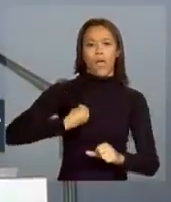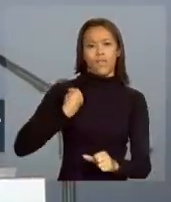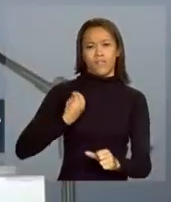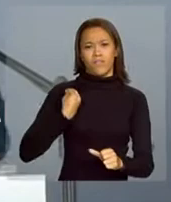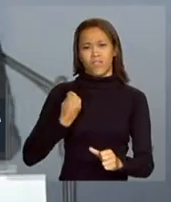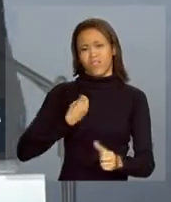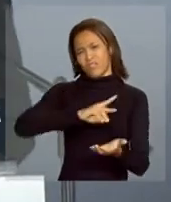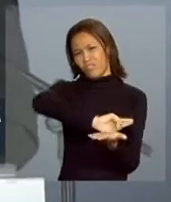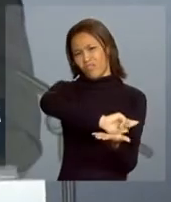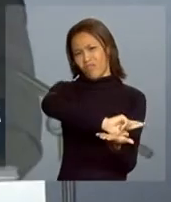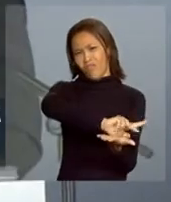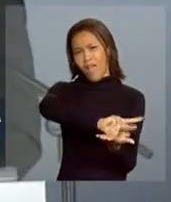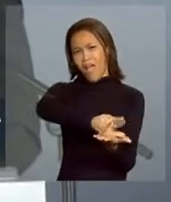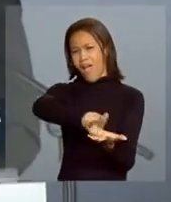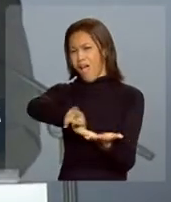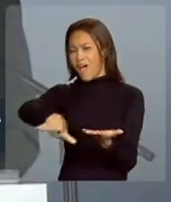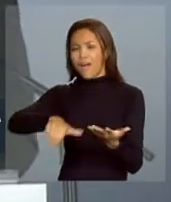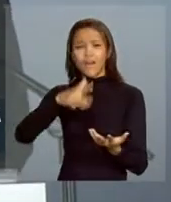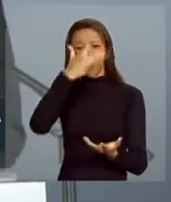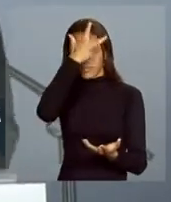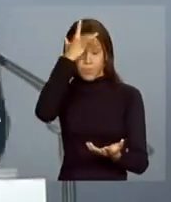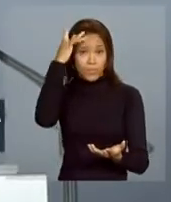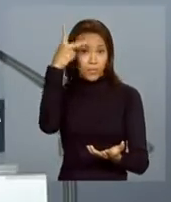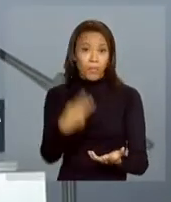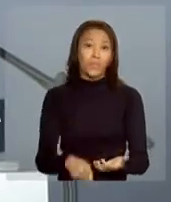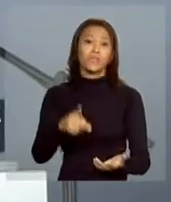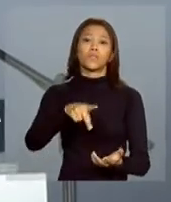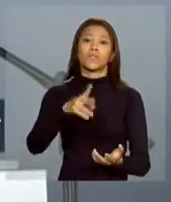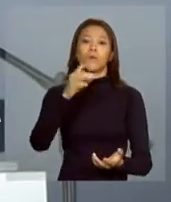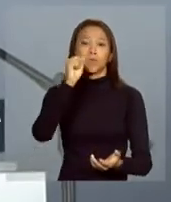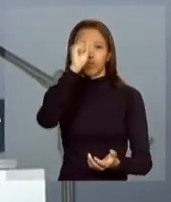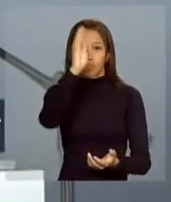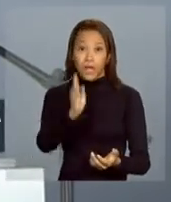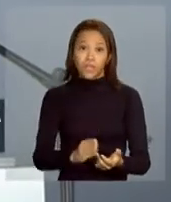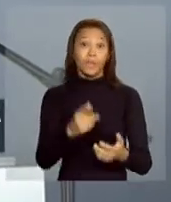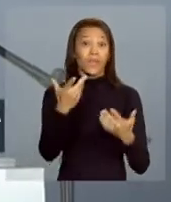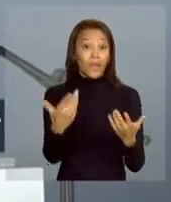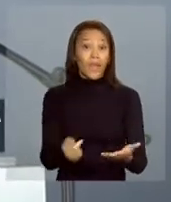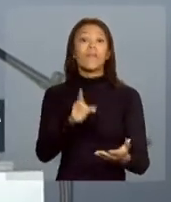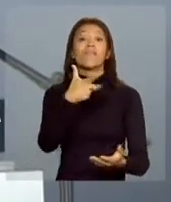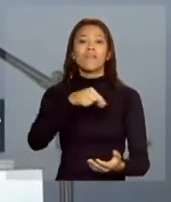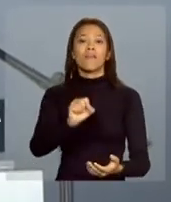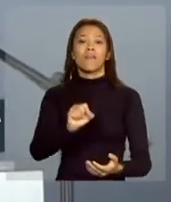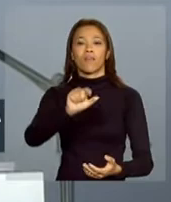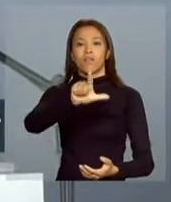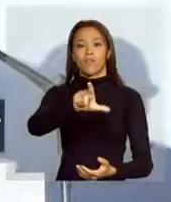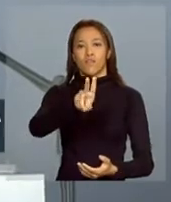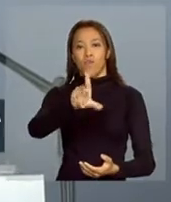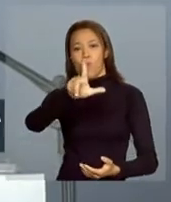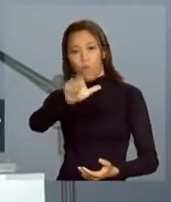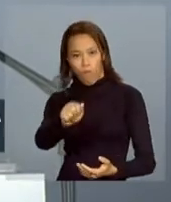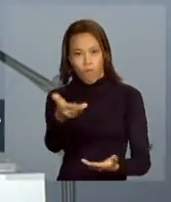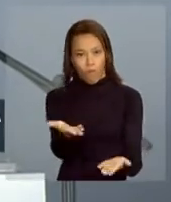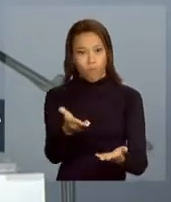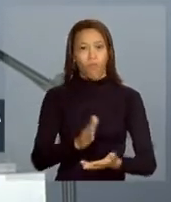milhões e milhões de brasileiros, o sonho de Luiz Inácio Lula da Silva.